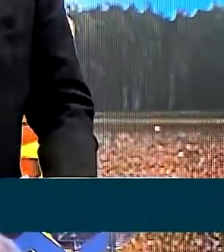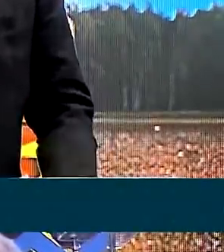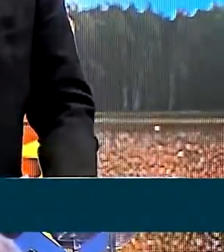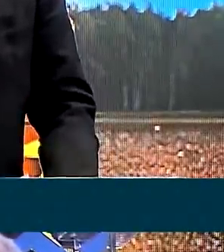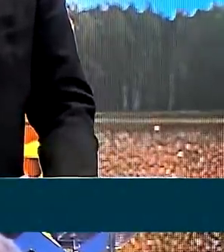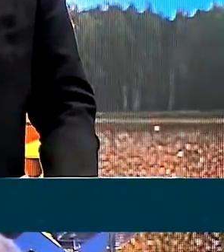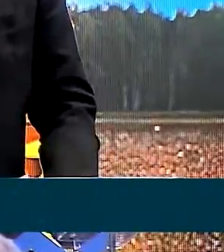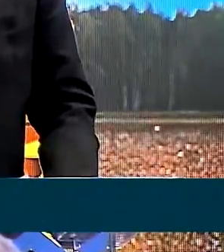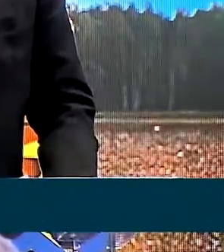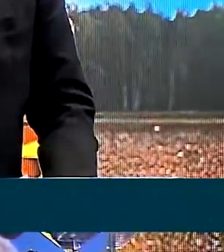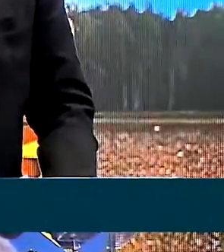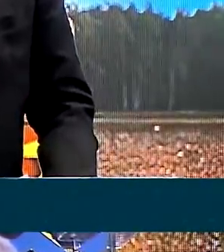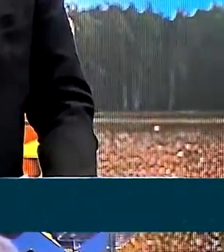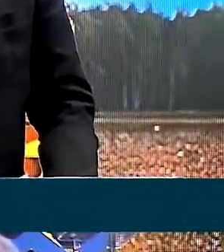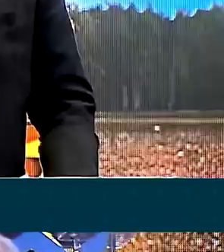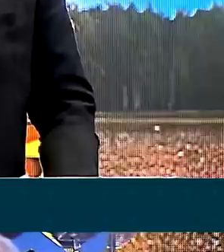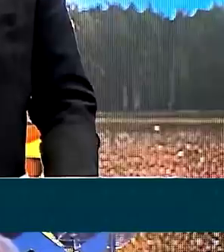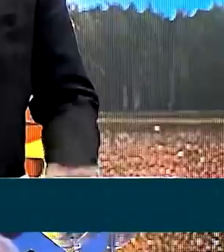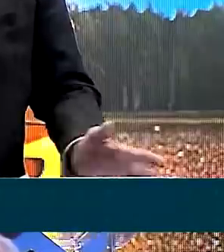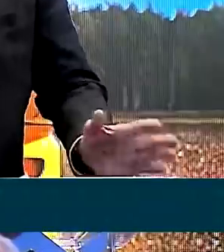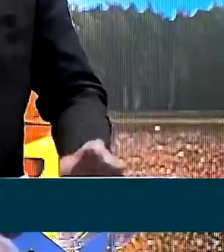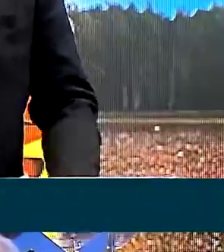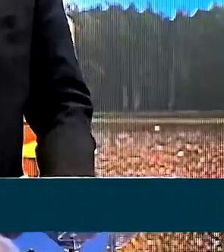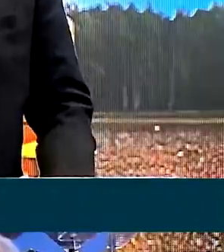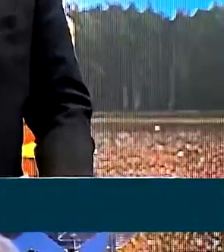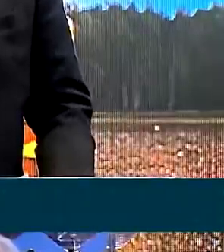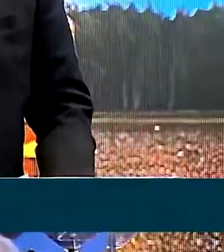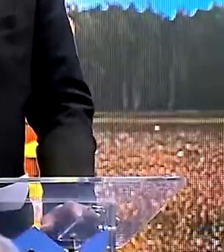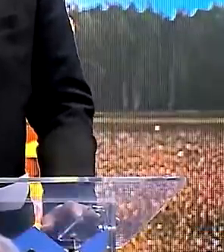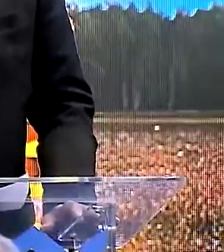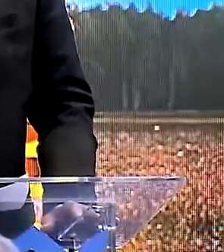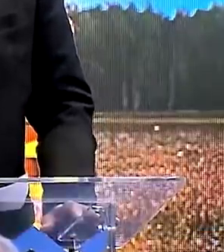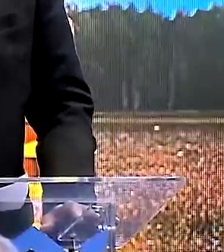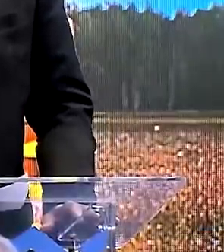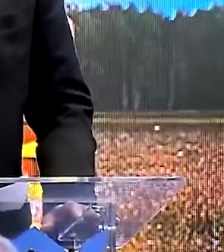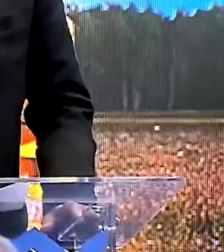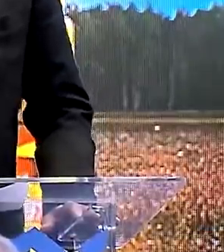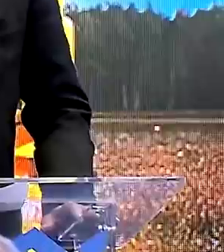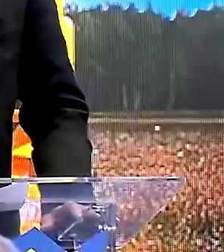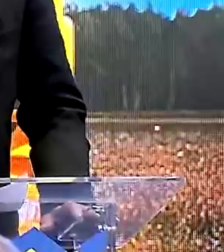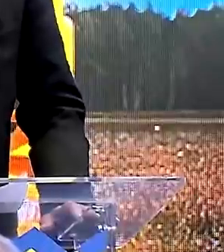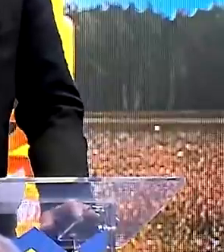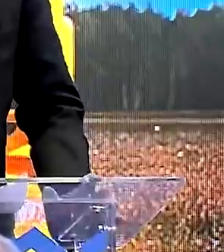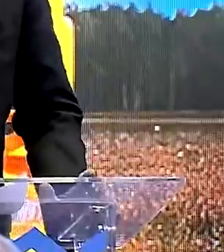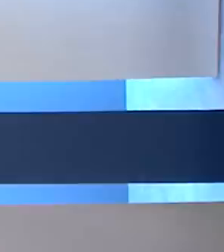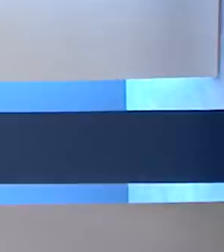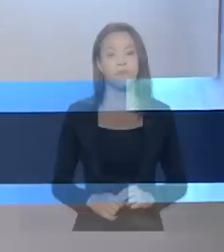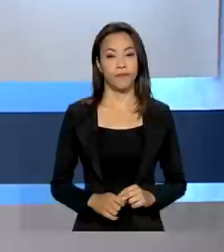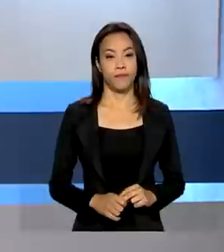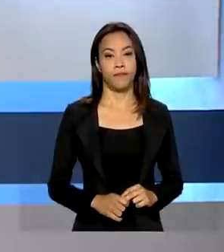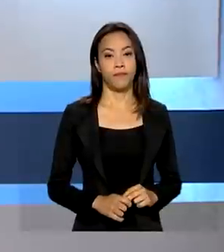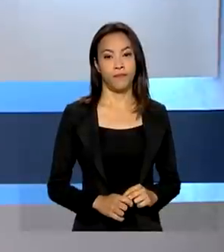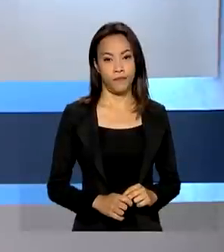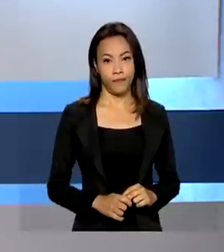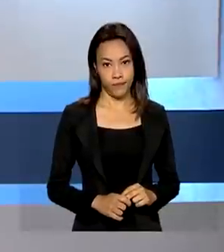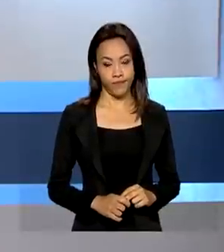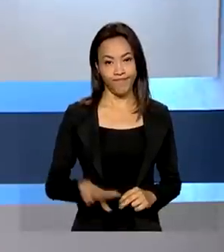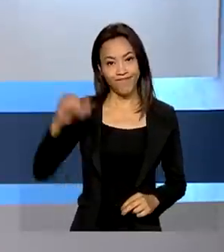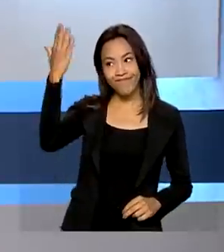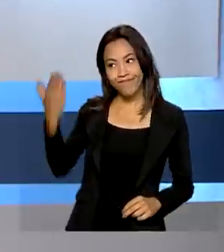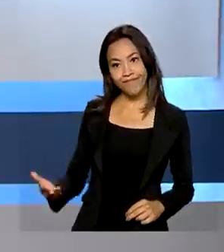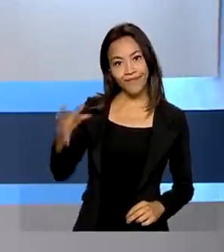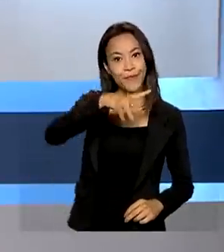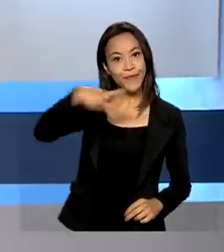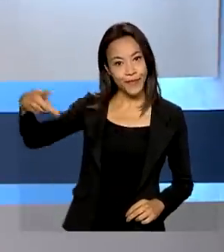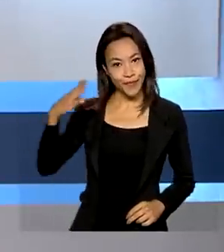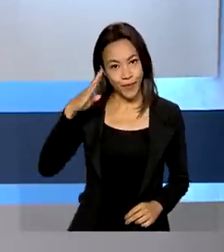ser beneficiado vendendo esses créditos pelaquilo que ele preserva. E o presidente